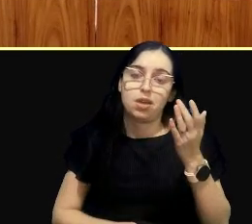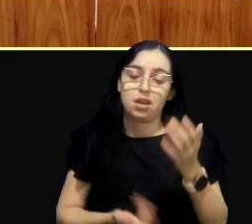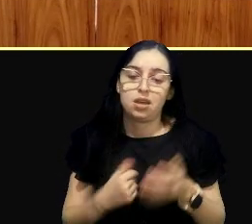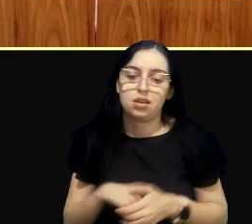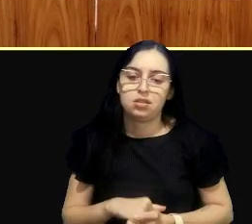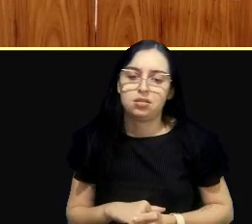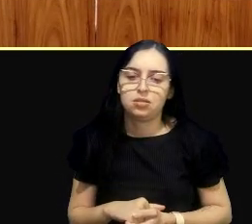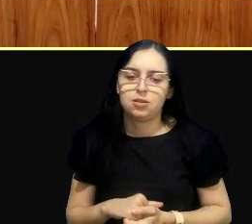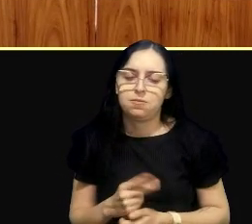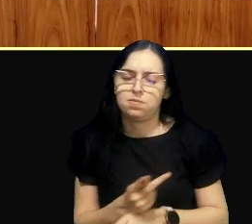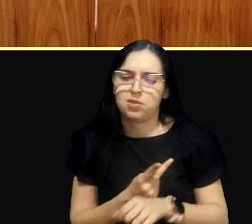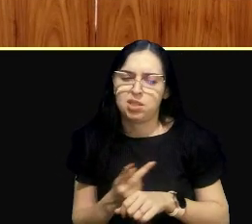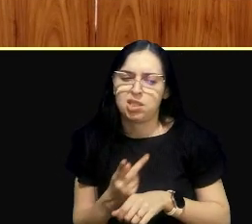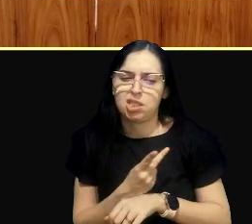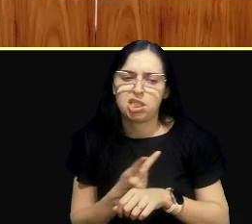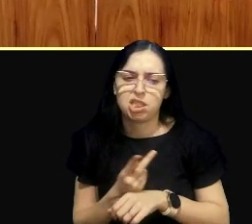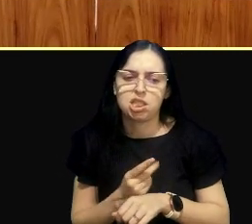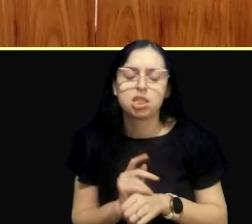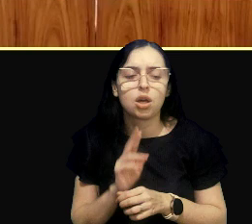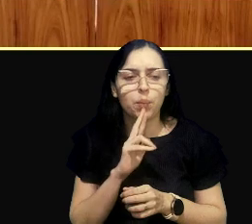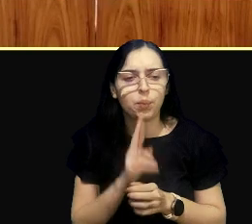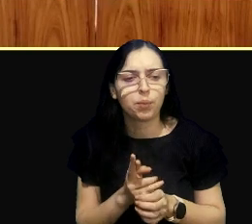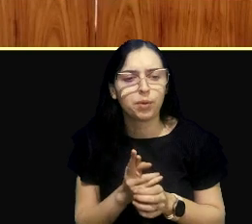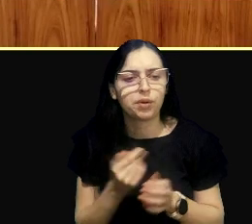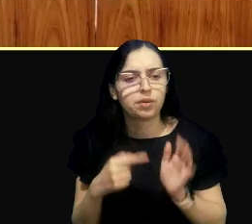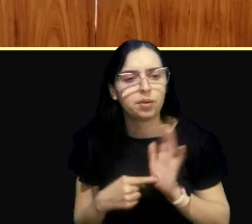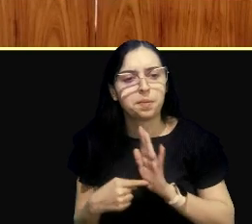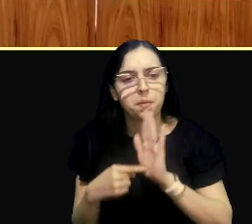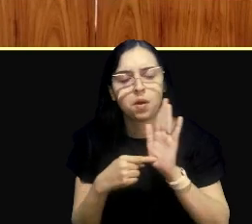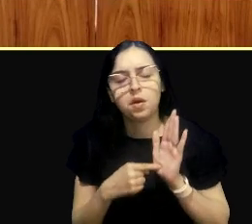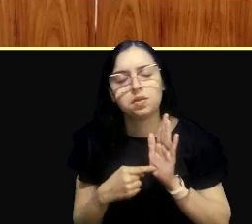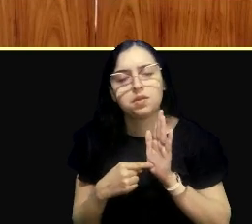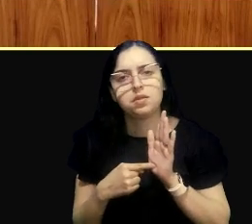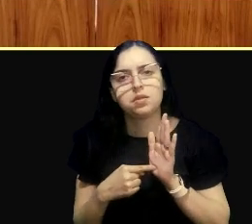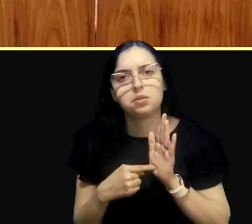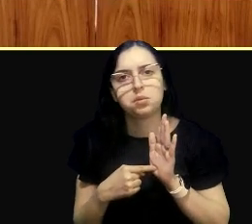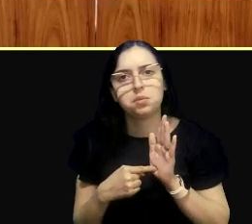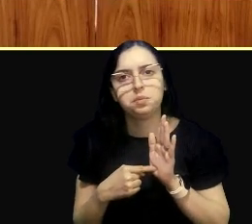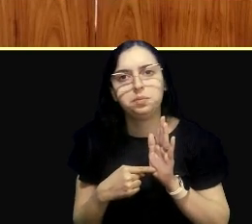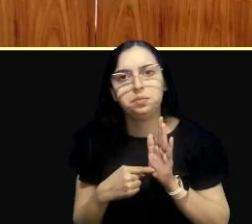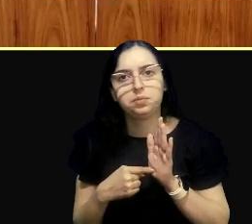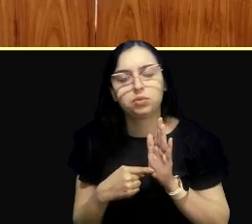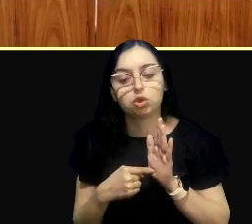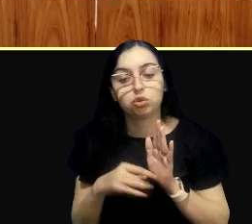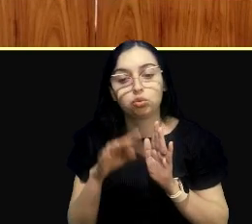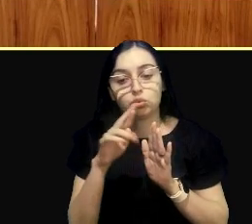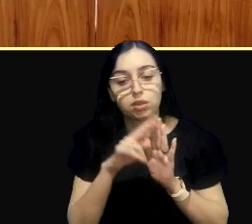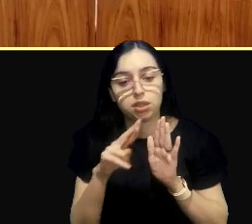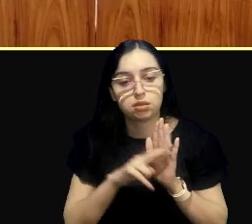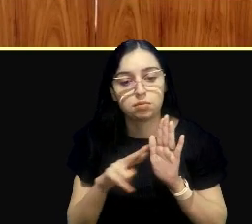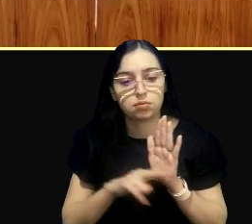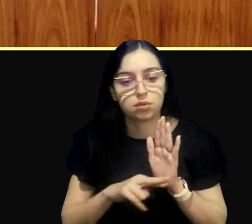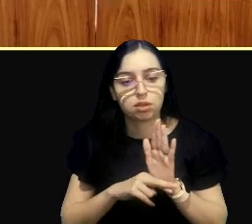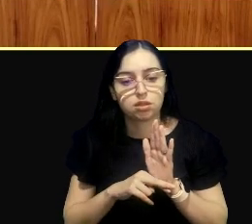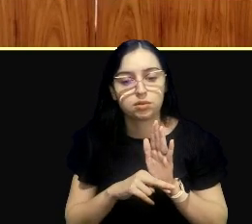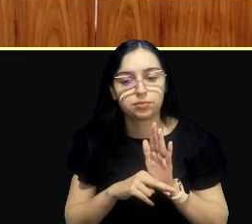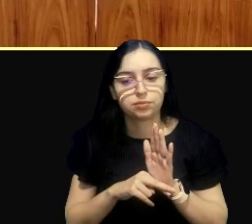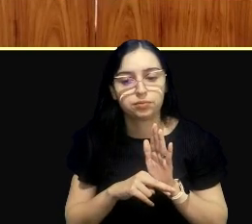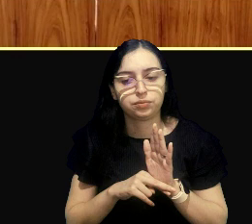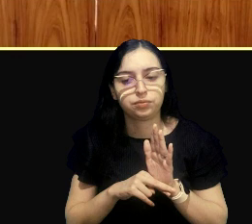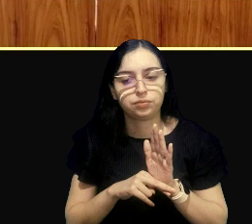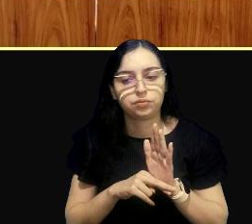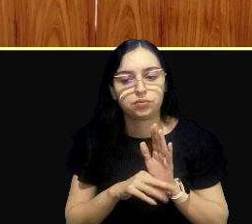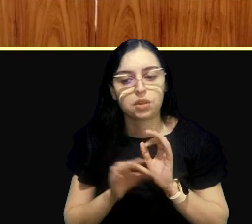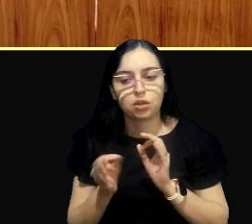minha proposta sempre é, eu mostro para, no diagnóstico, a situação